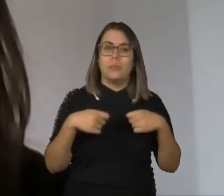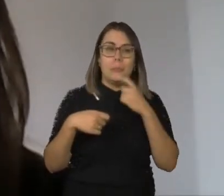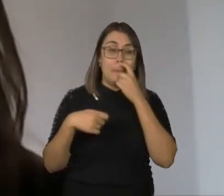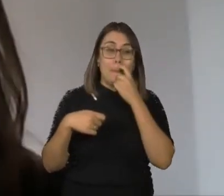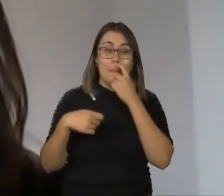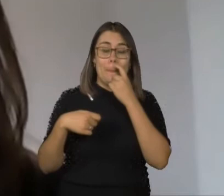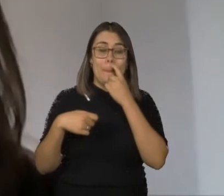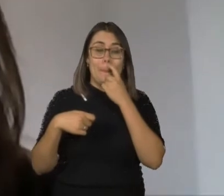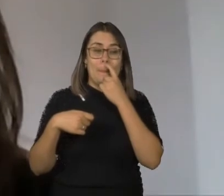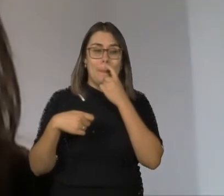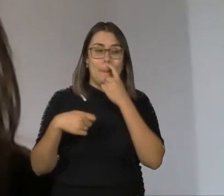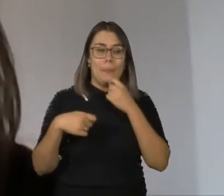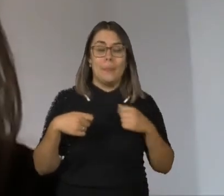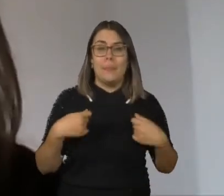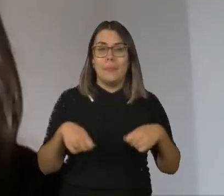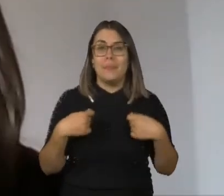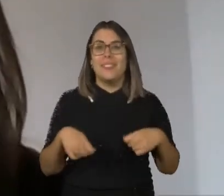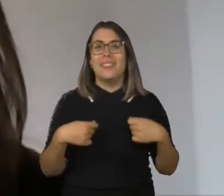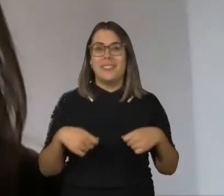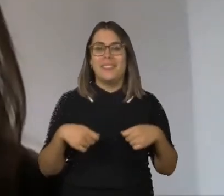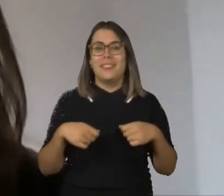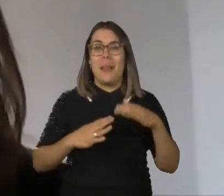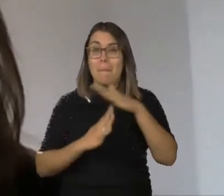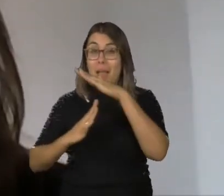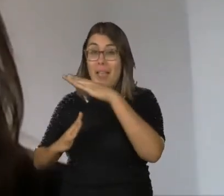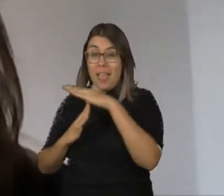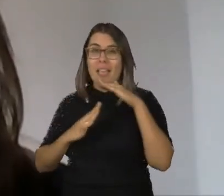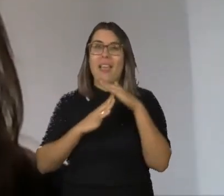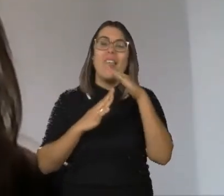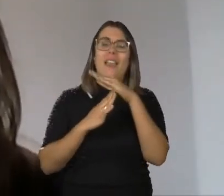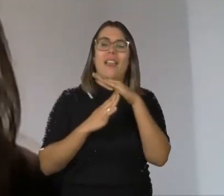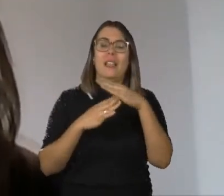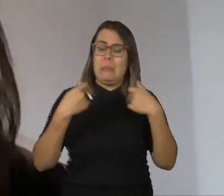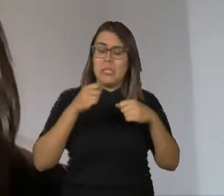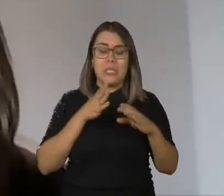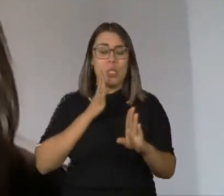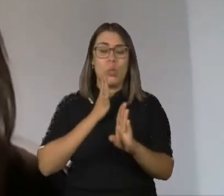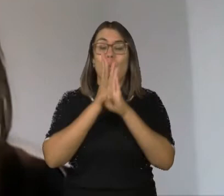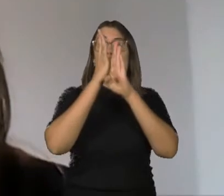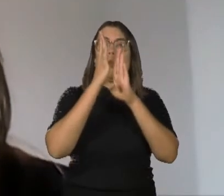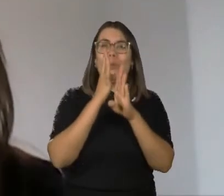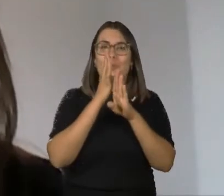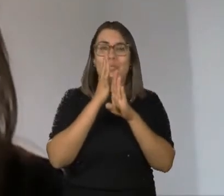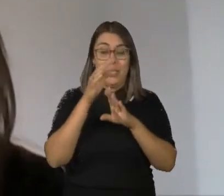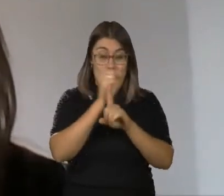respeito dos apoios, das barreiras que a pessoa encontra na sociedade para poder